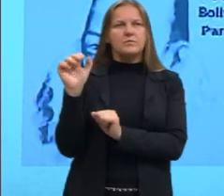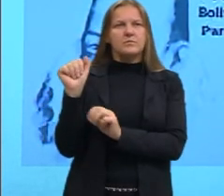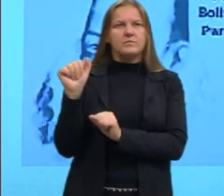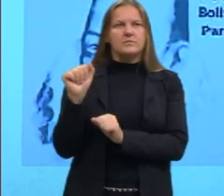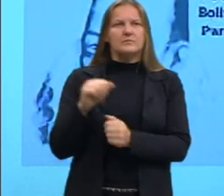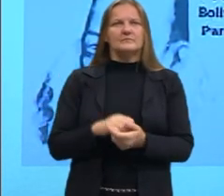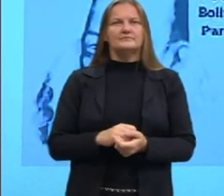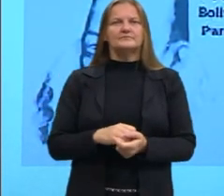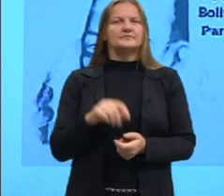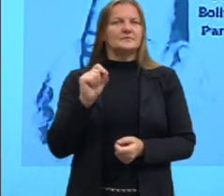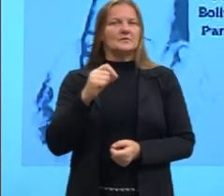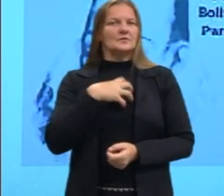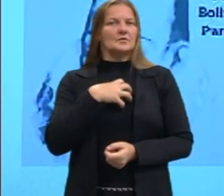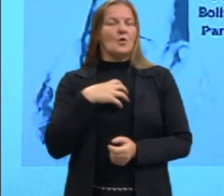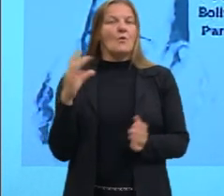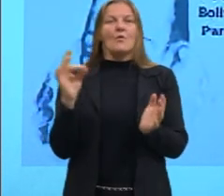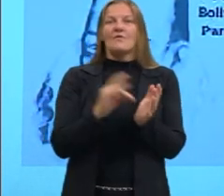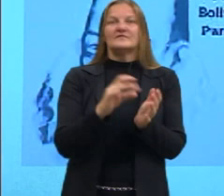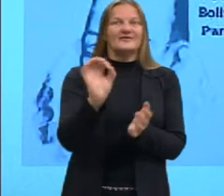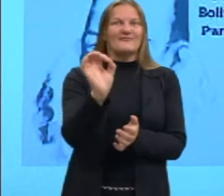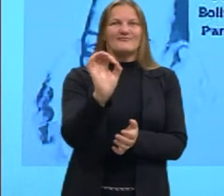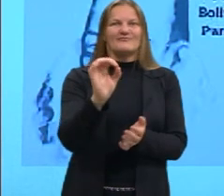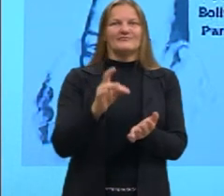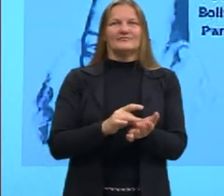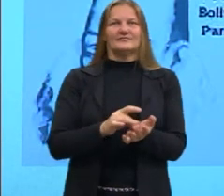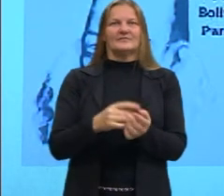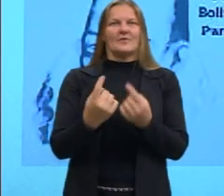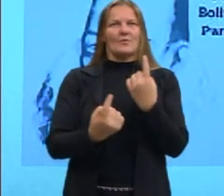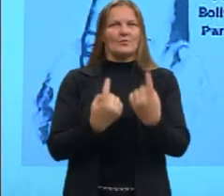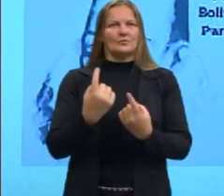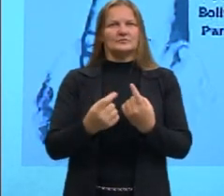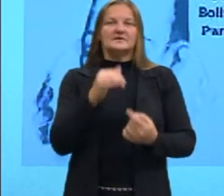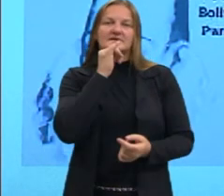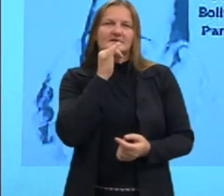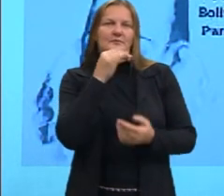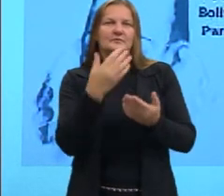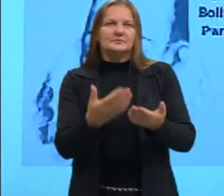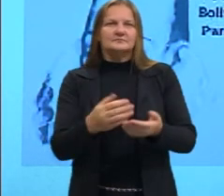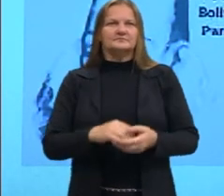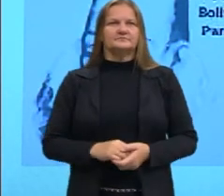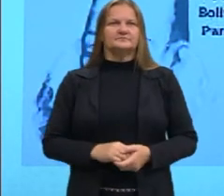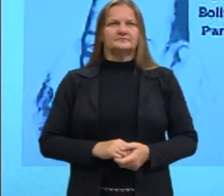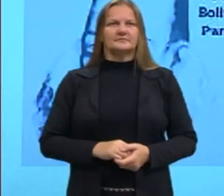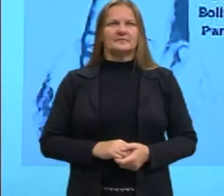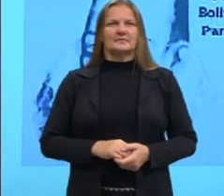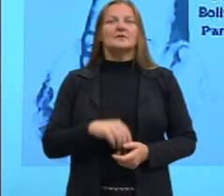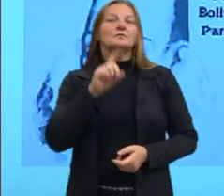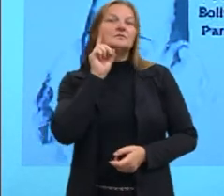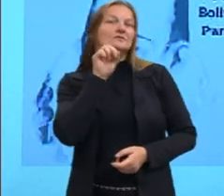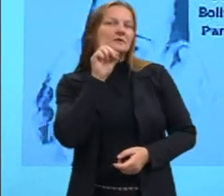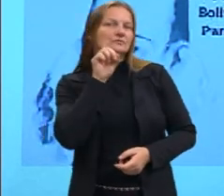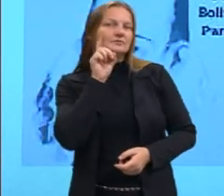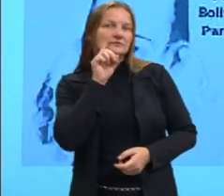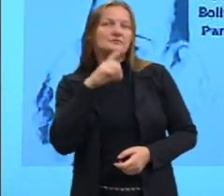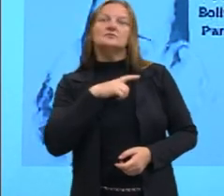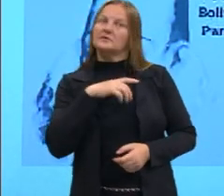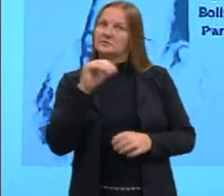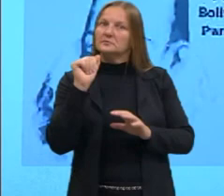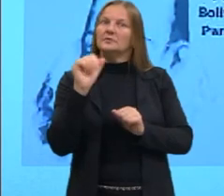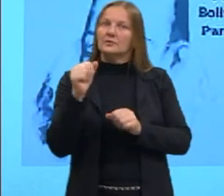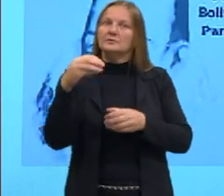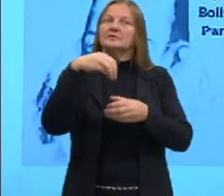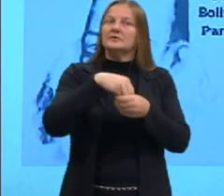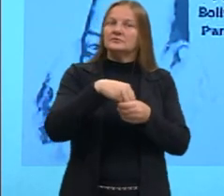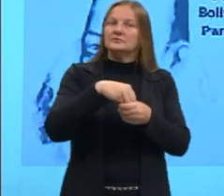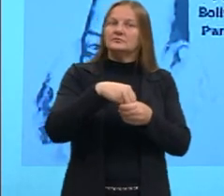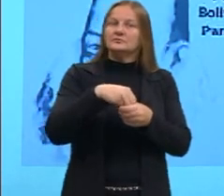de forma não oficial. Como exemplo, nós podemos citar aqui os Estados Unidos, que é